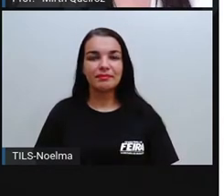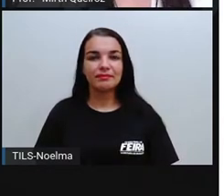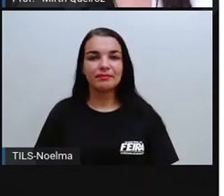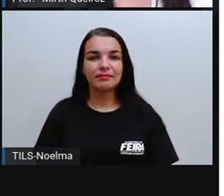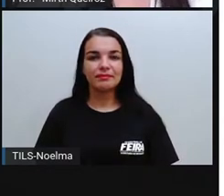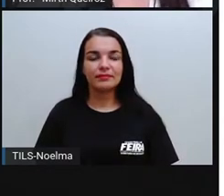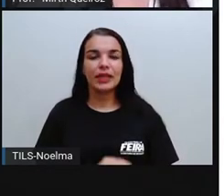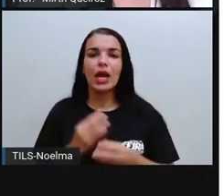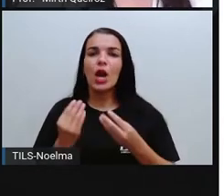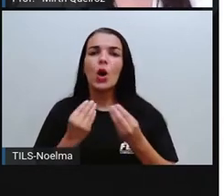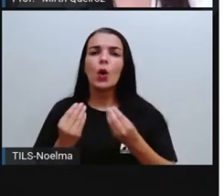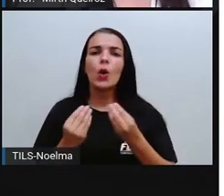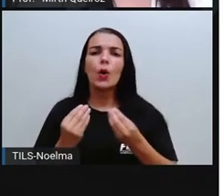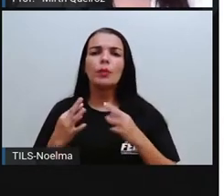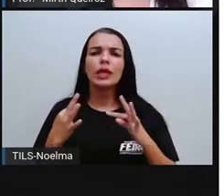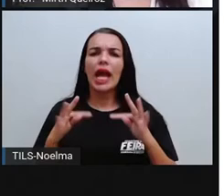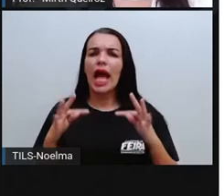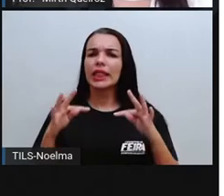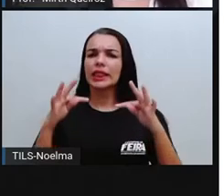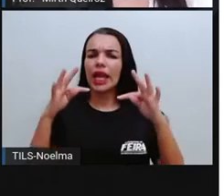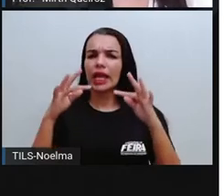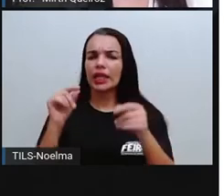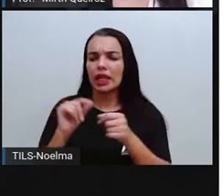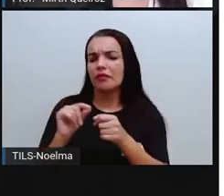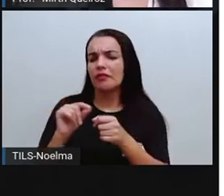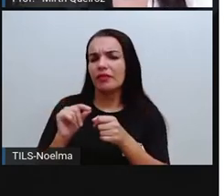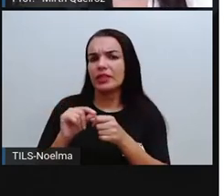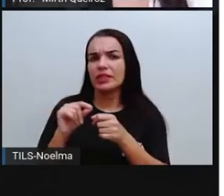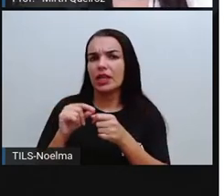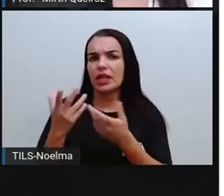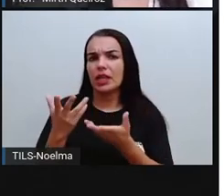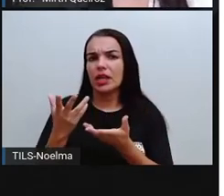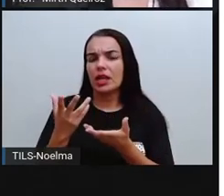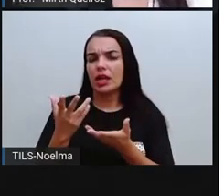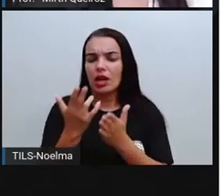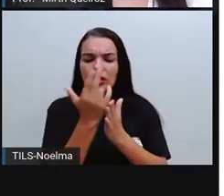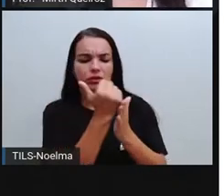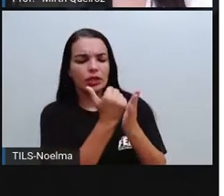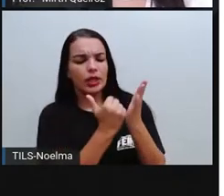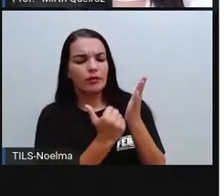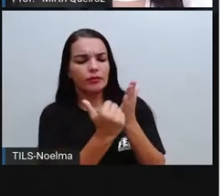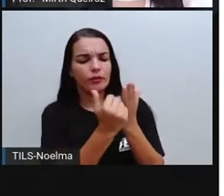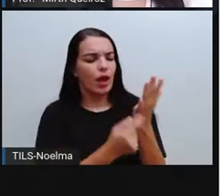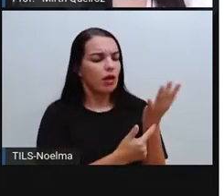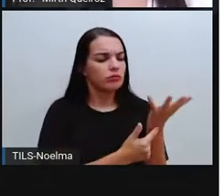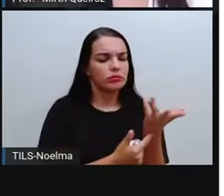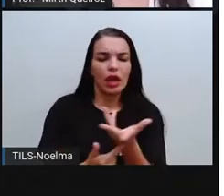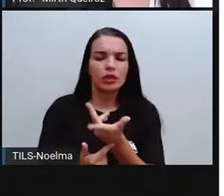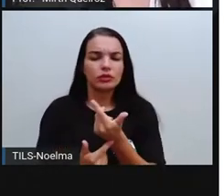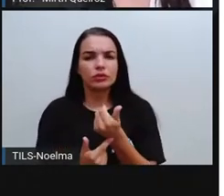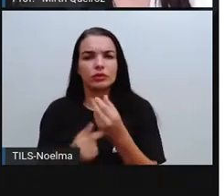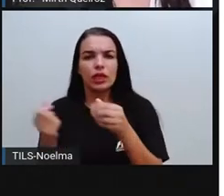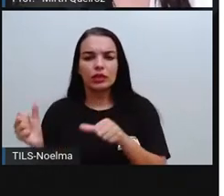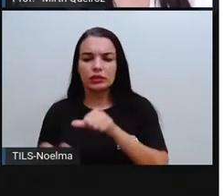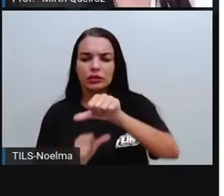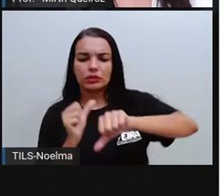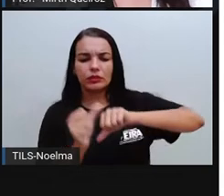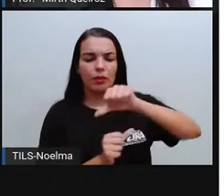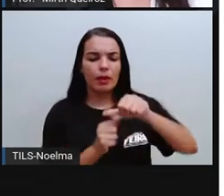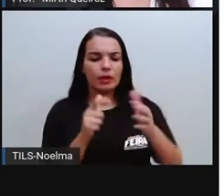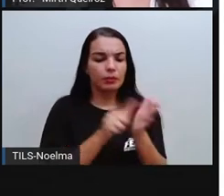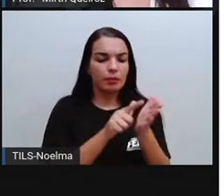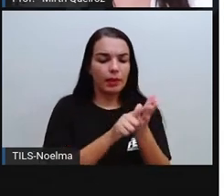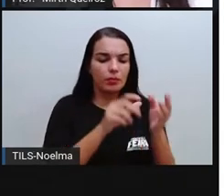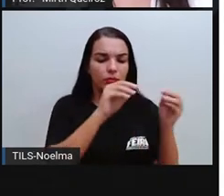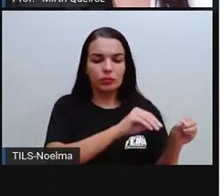Como é que é a técnica, a funcionalidade aí desse tipo de arte? Pode-se